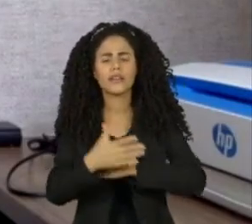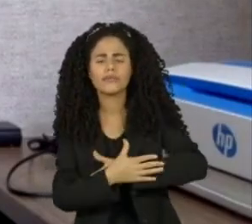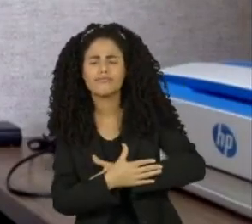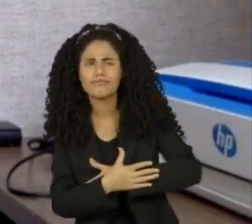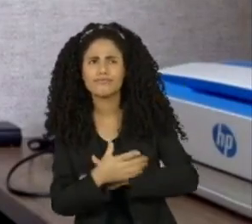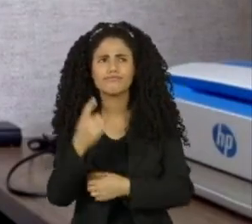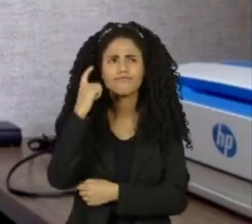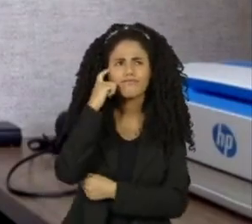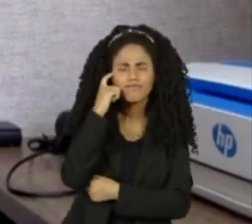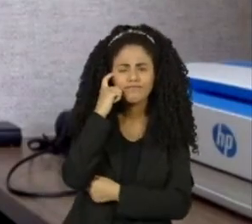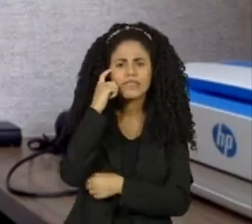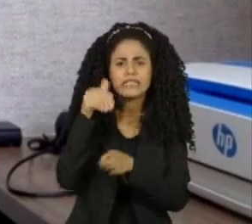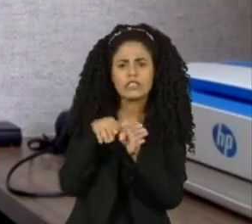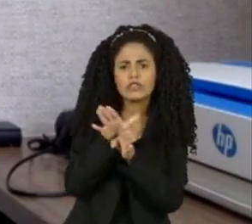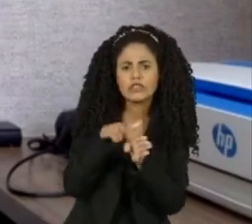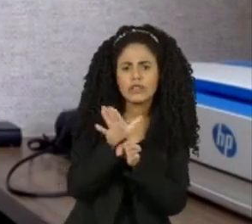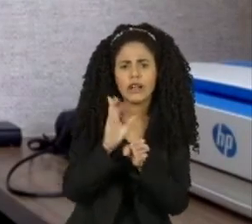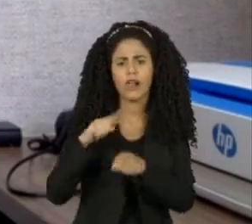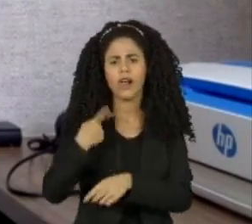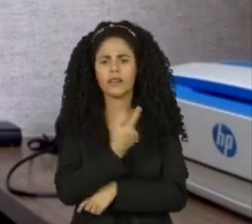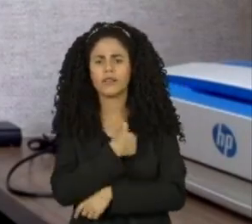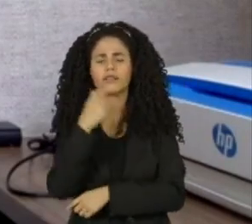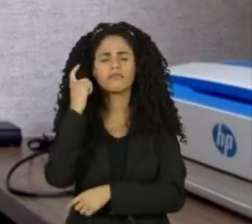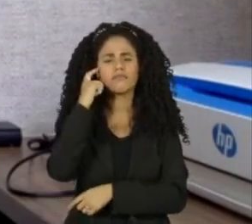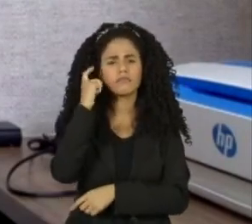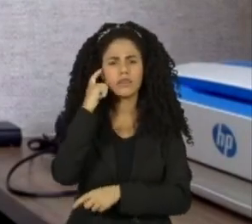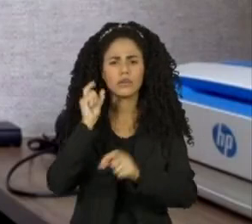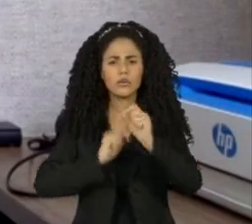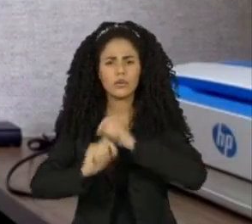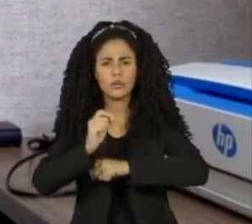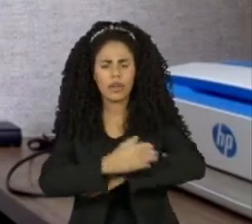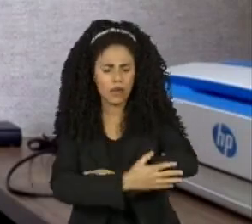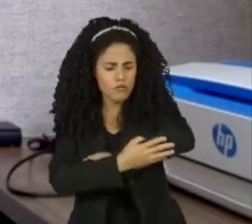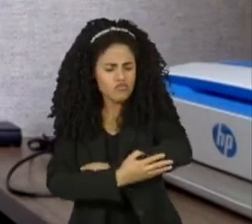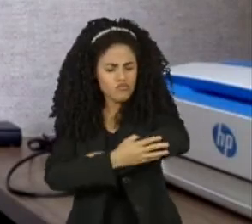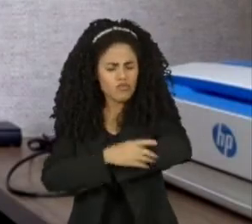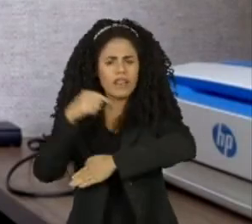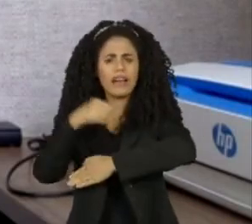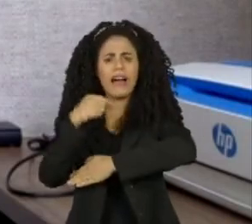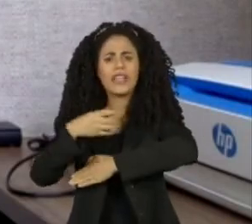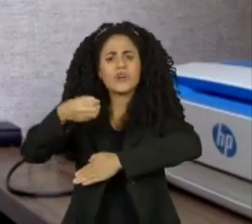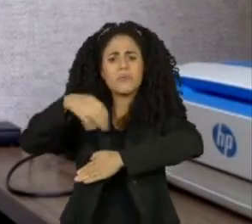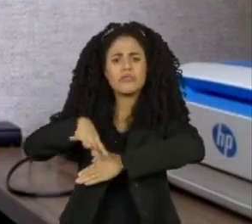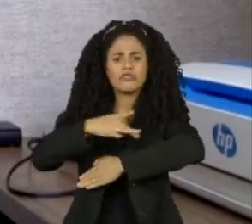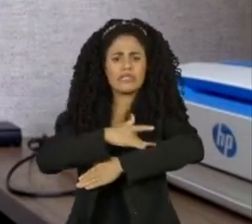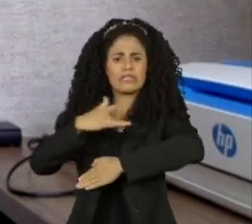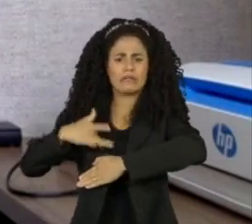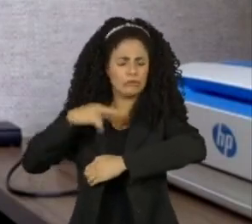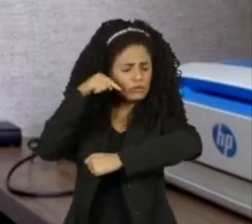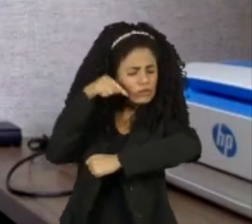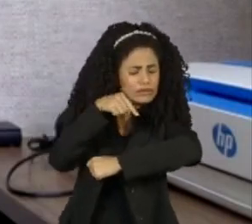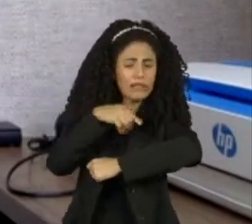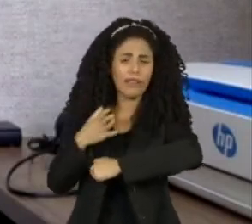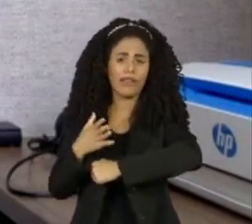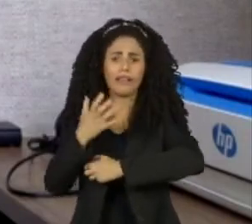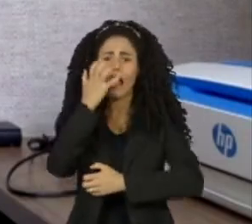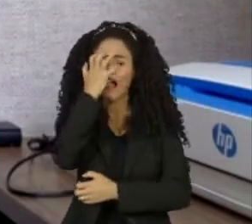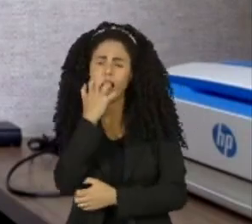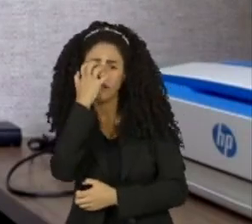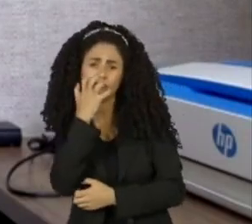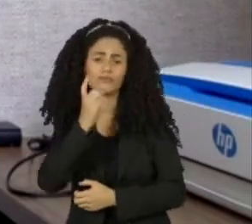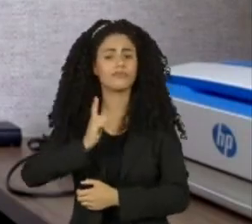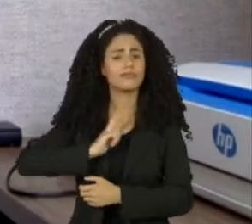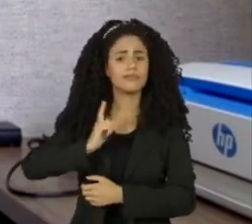indicação, a gente compromete o sistema imunológico do bebê, a gente expõe o bebê às alergias